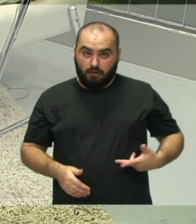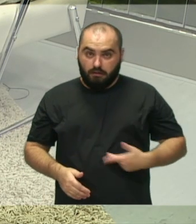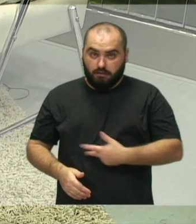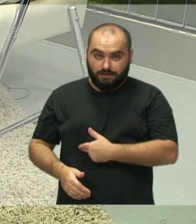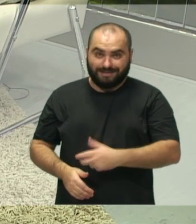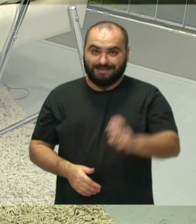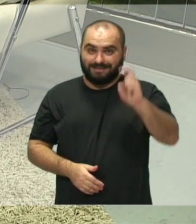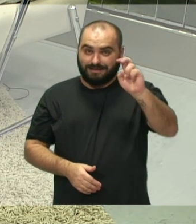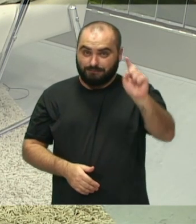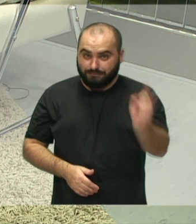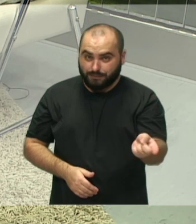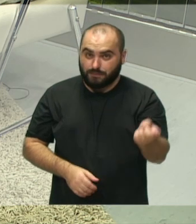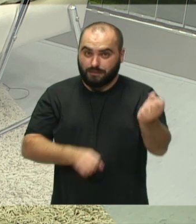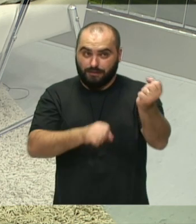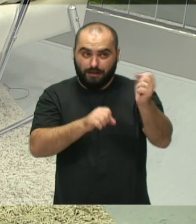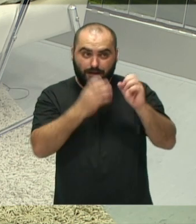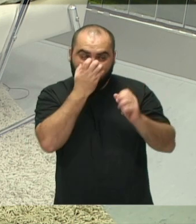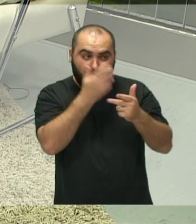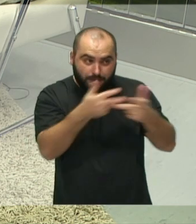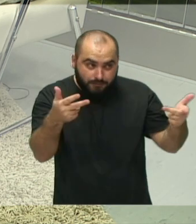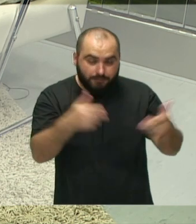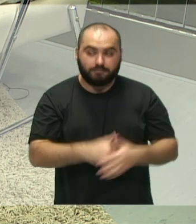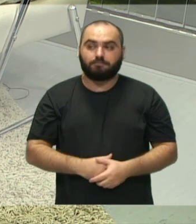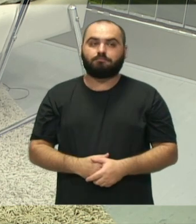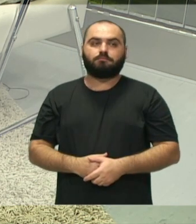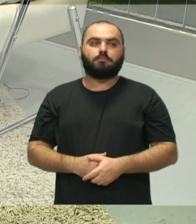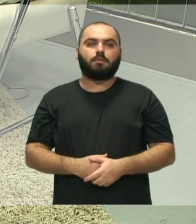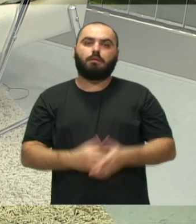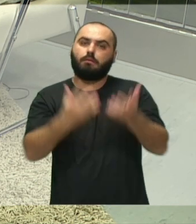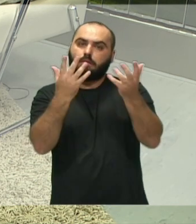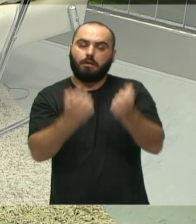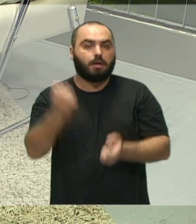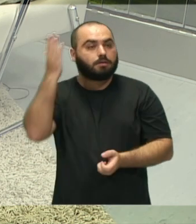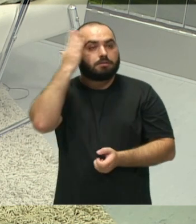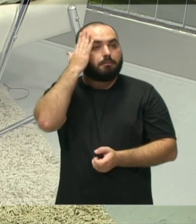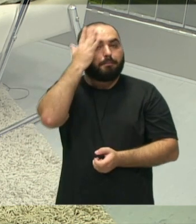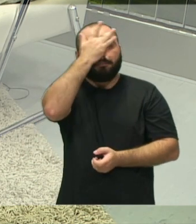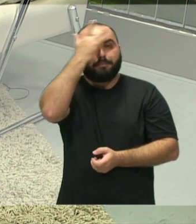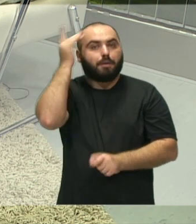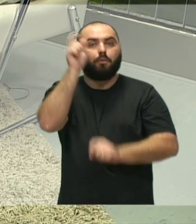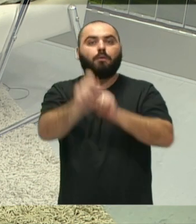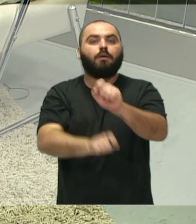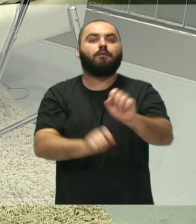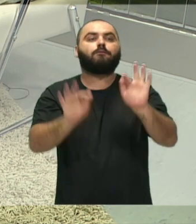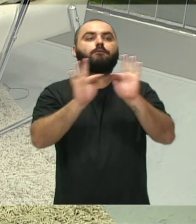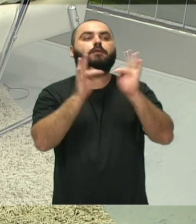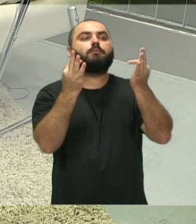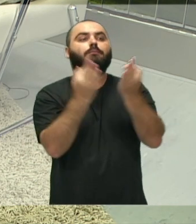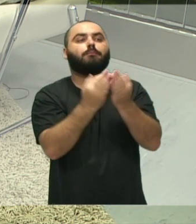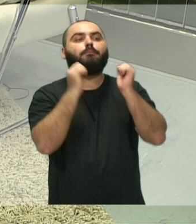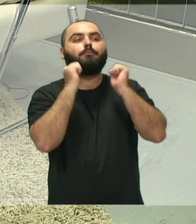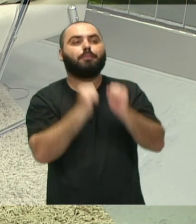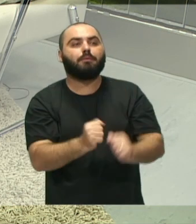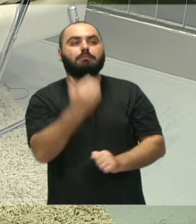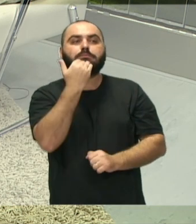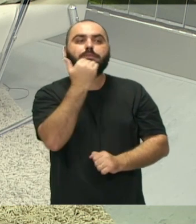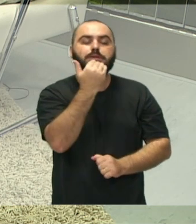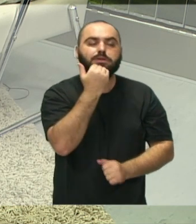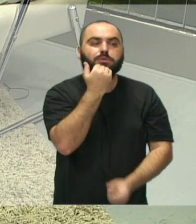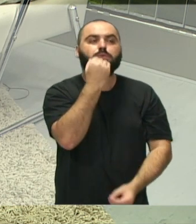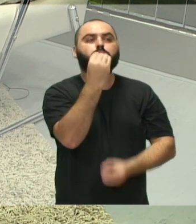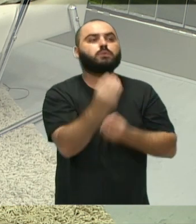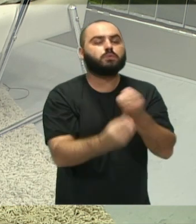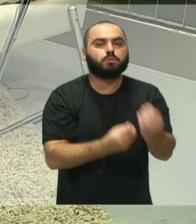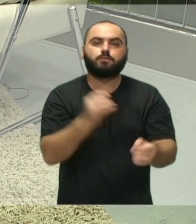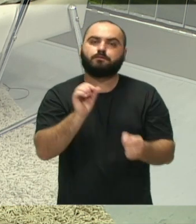animais. Outra coisa é, as pessoas querem saber quem será o público-alvo, né? As famílias que poderão ir lá pedir, como que elas